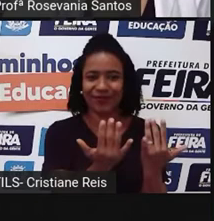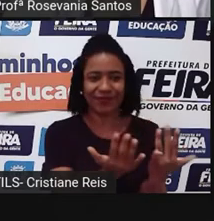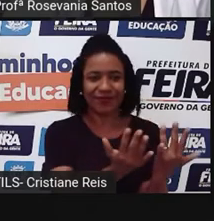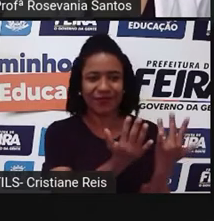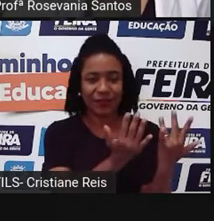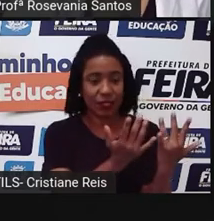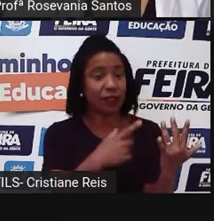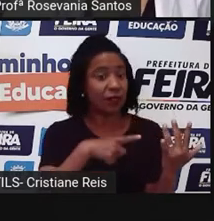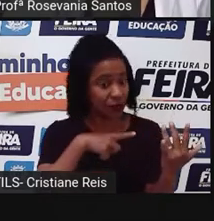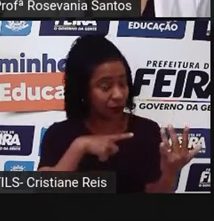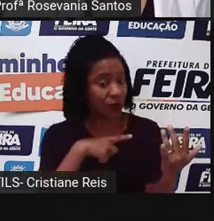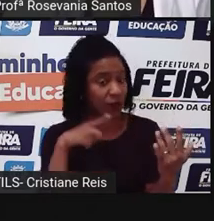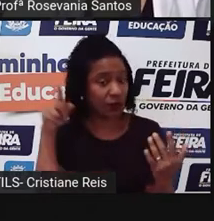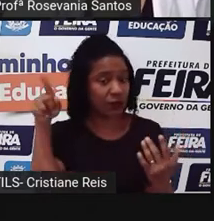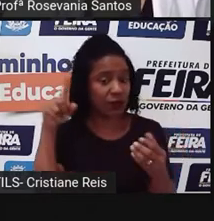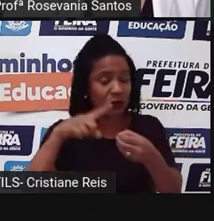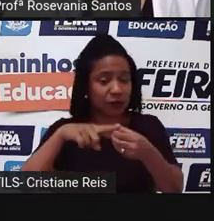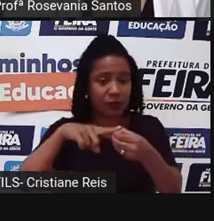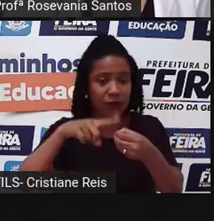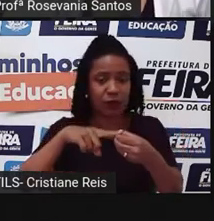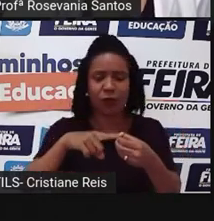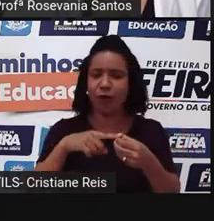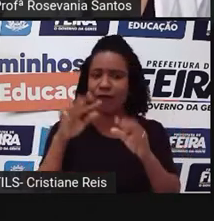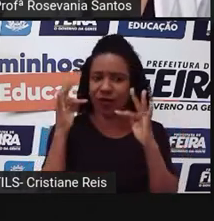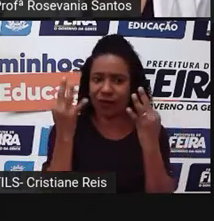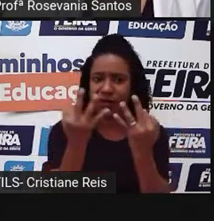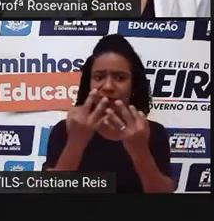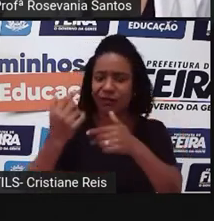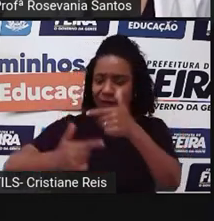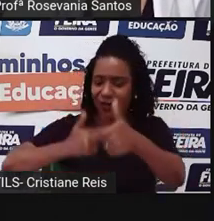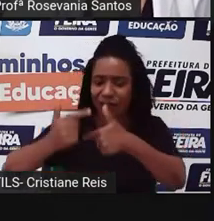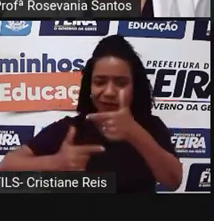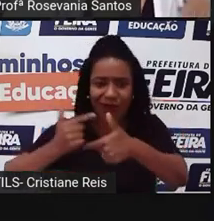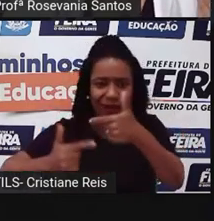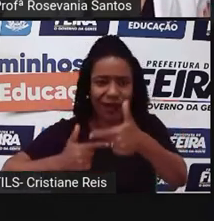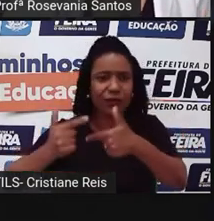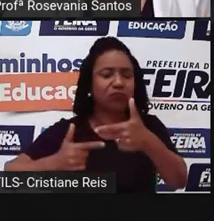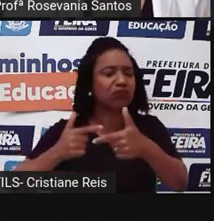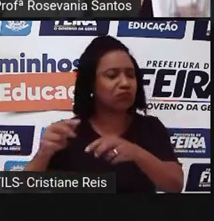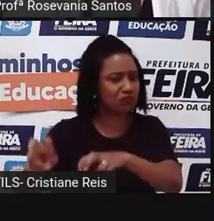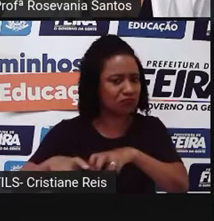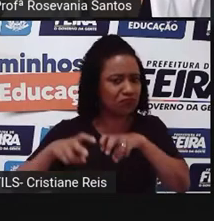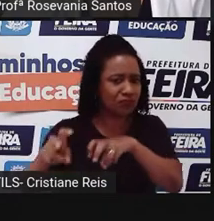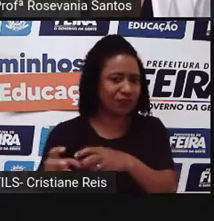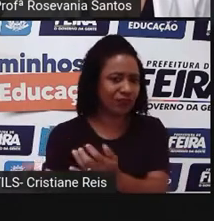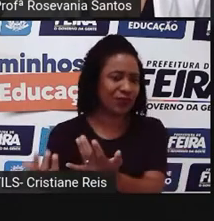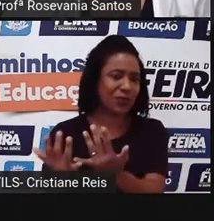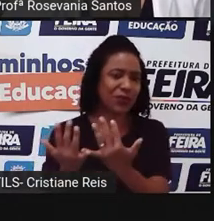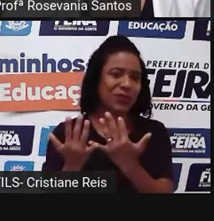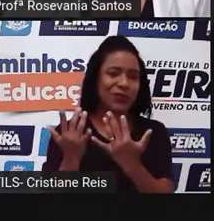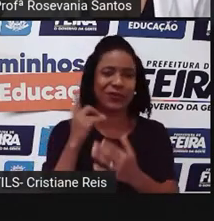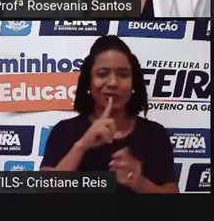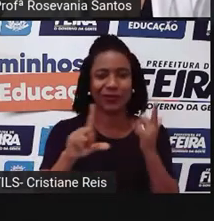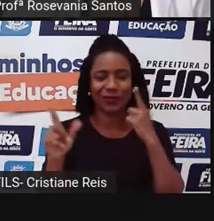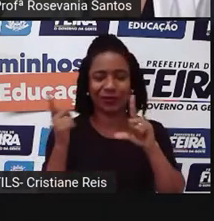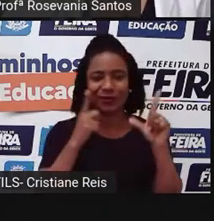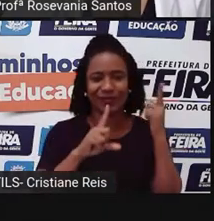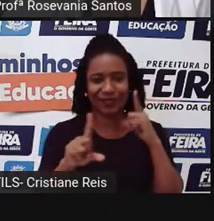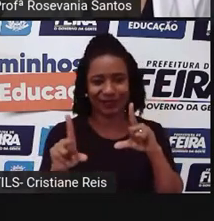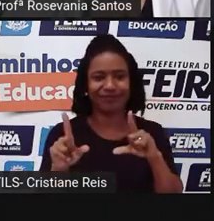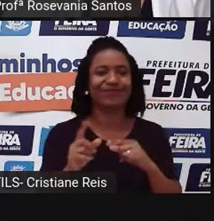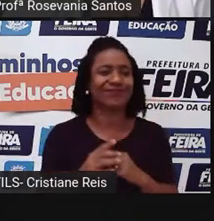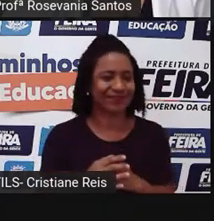agricultura familiar forte, a nossa, né? Claro que tem todos os problemas, mas a gente sabe que é forte